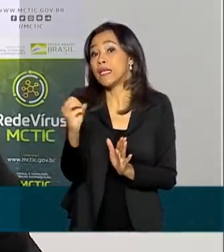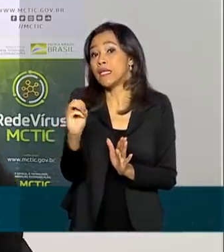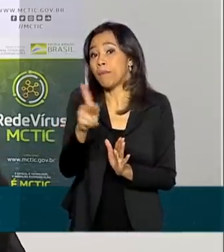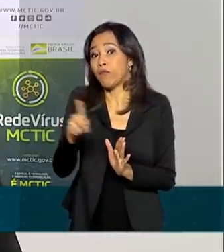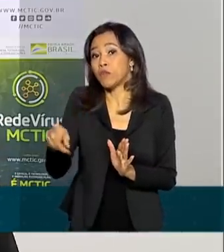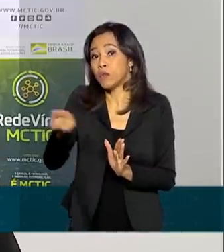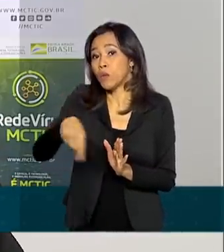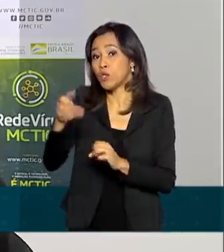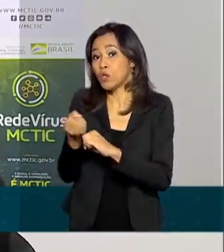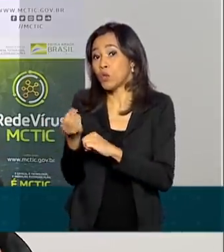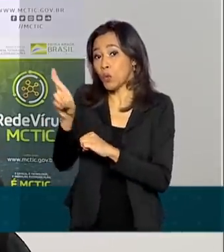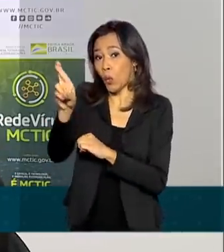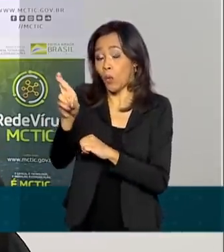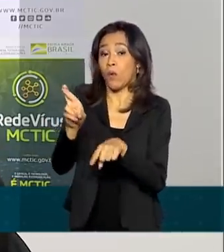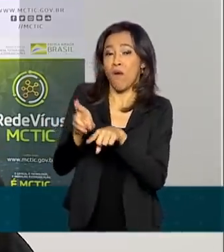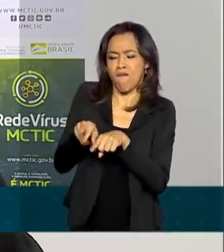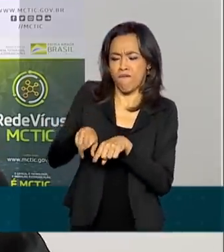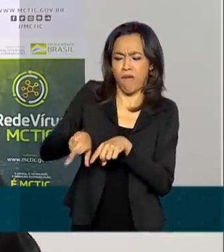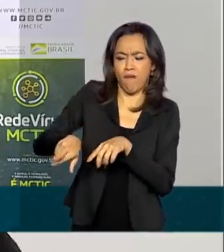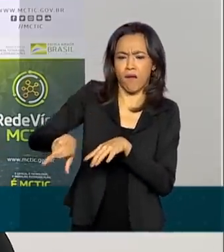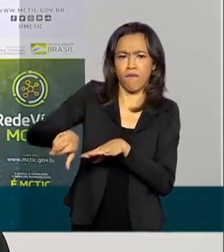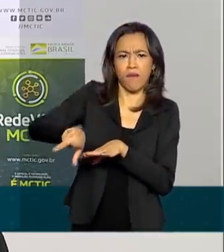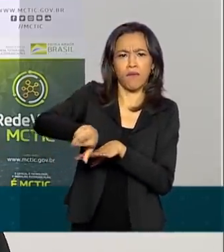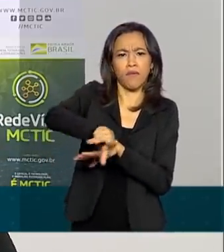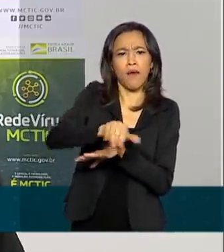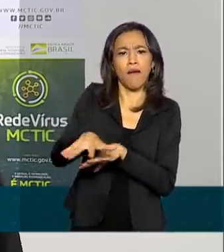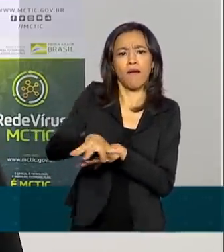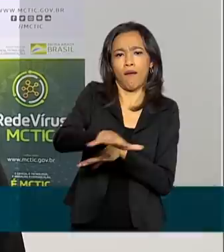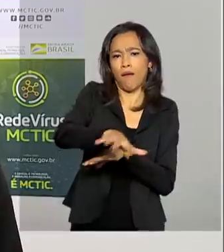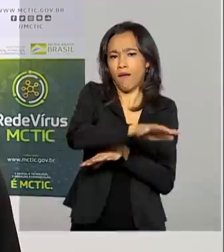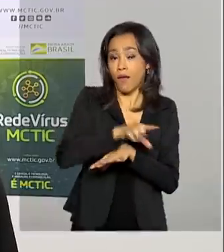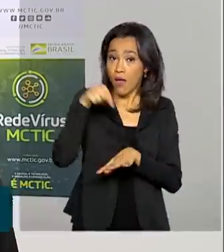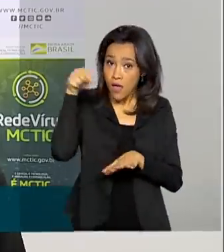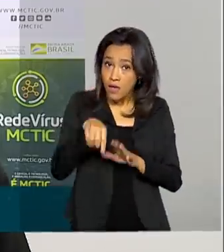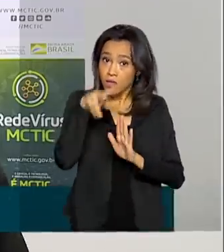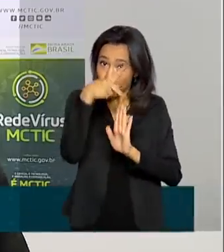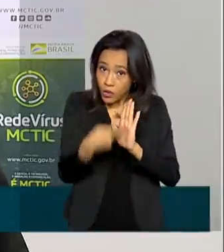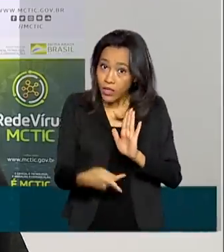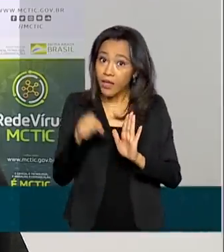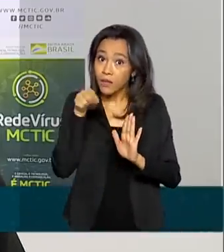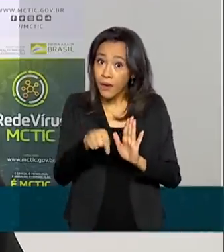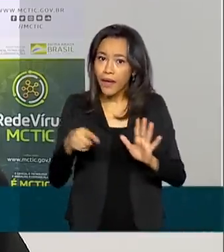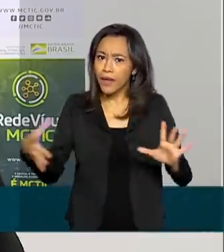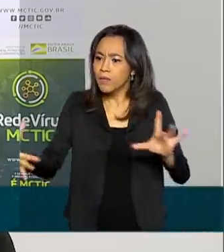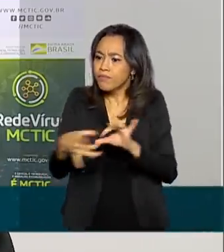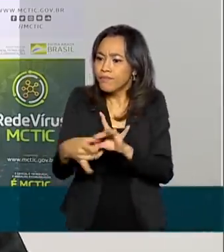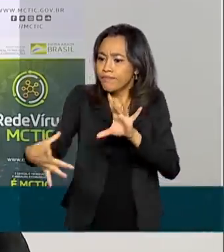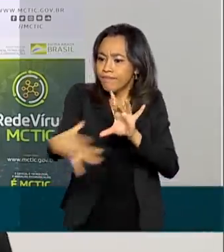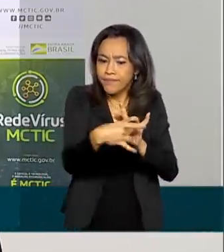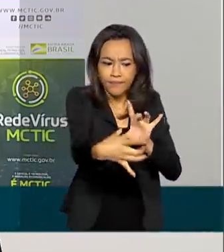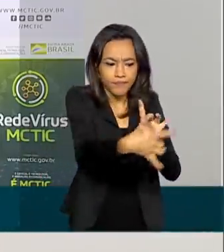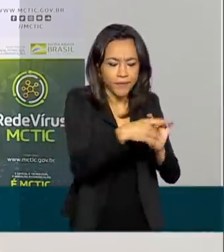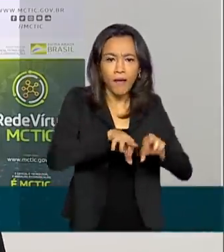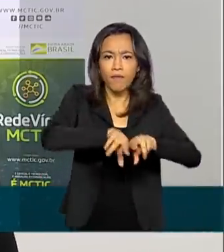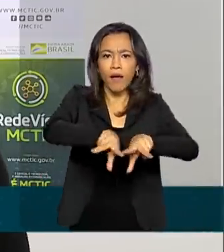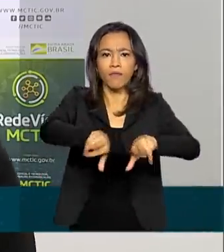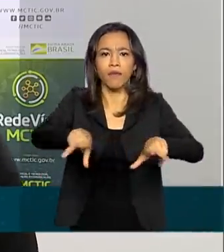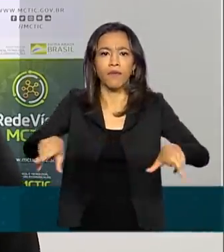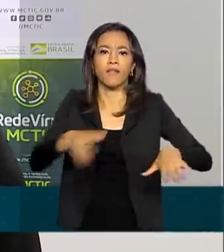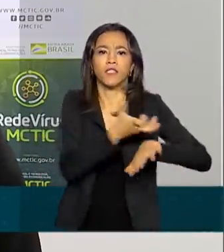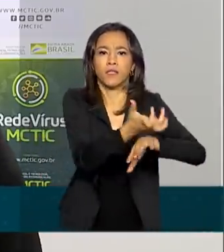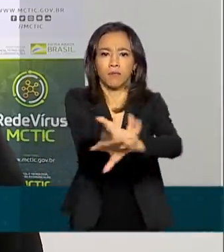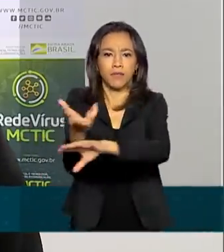todos envolvidos de diferentes áreas. um projeto, portanto, interdisciplinar, envolvendo várias disciplinas,